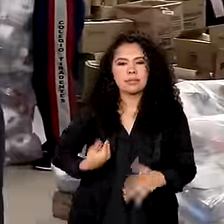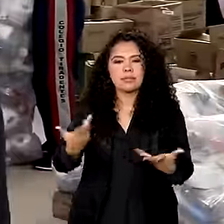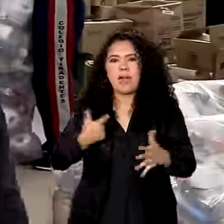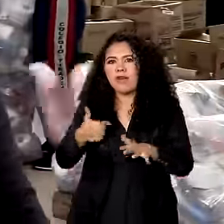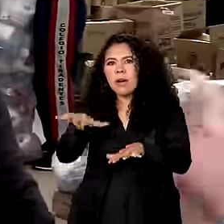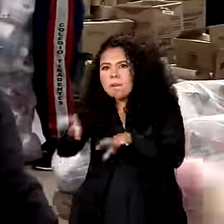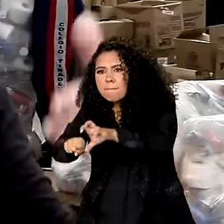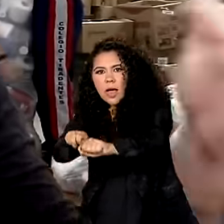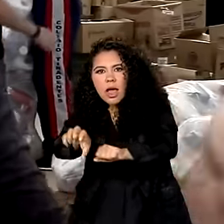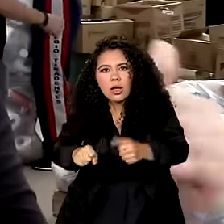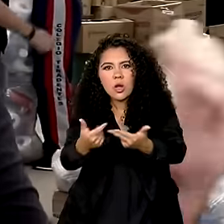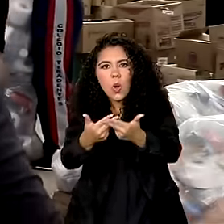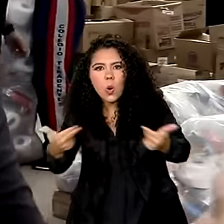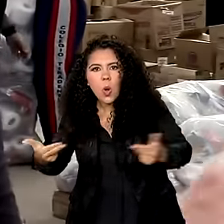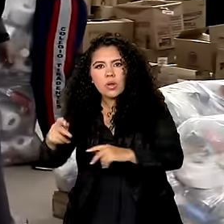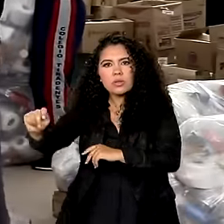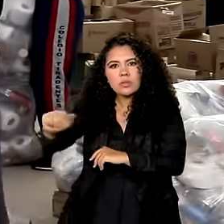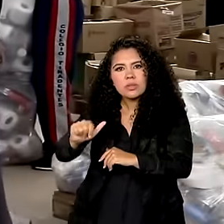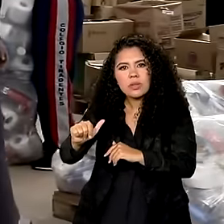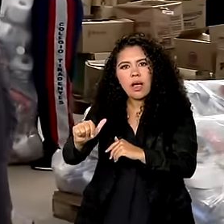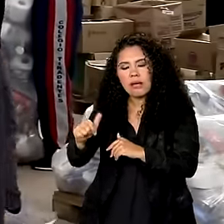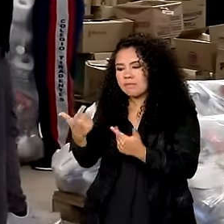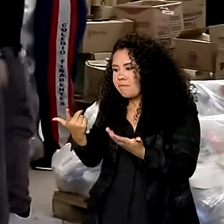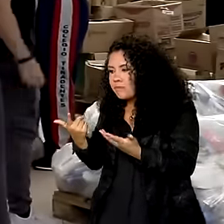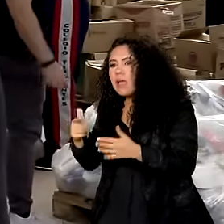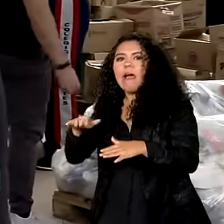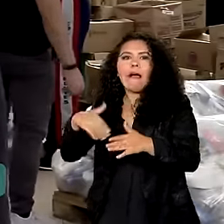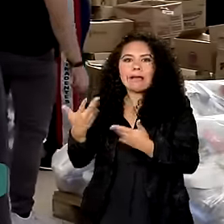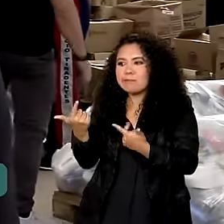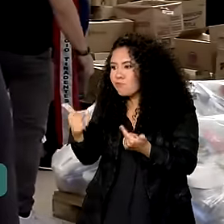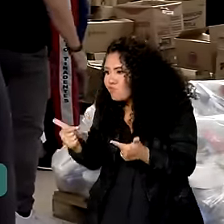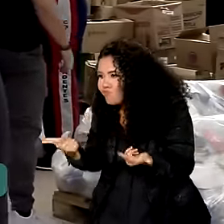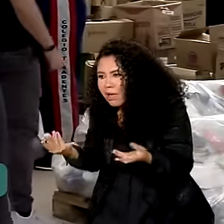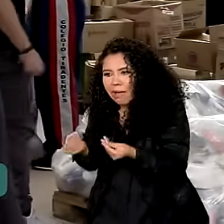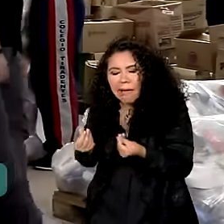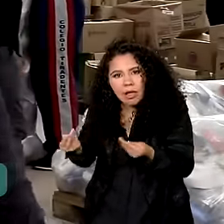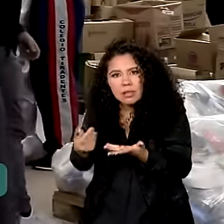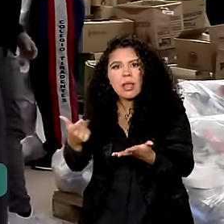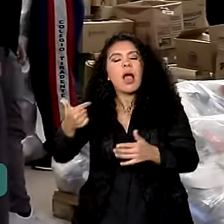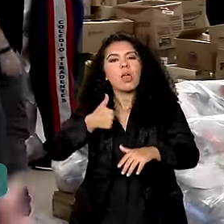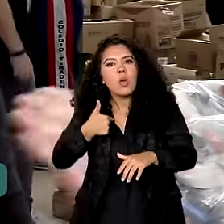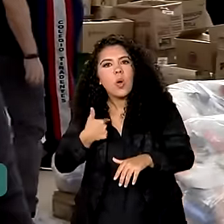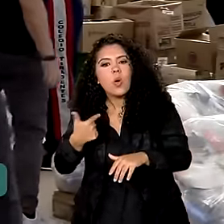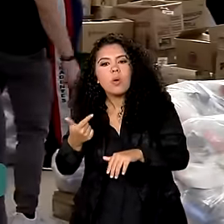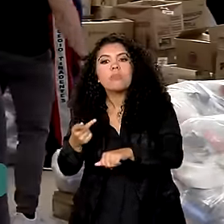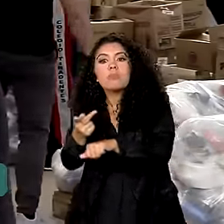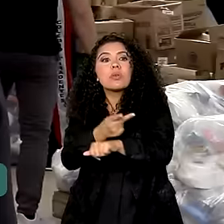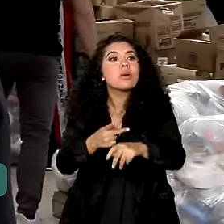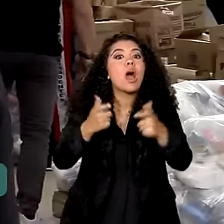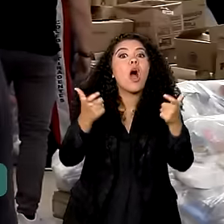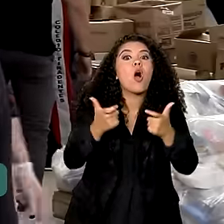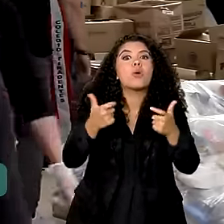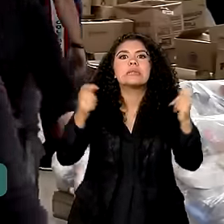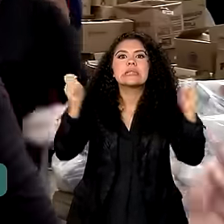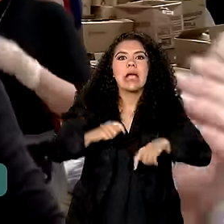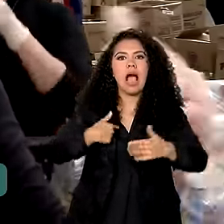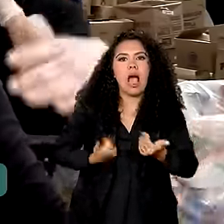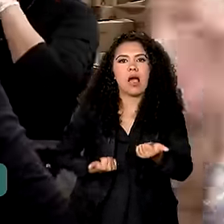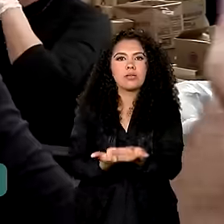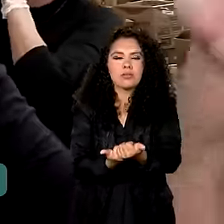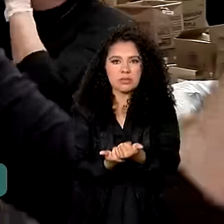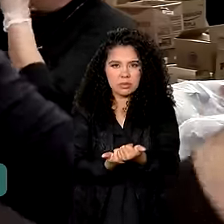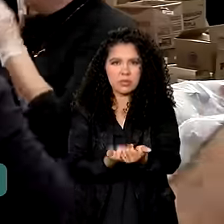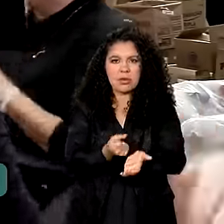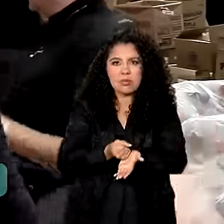doações e coisas de casa, que a tinha, mas depois, chega uma hora que você não tem mais, aí eu comecei a procurar onde que eu poderia ser útil. Aí,